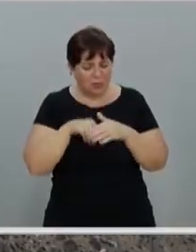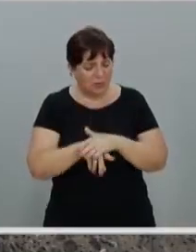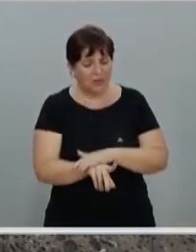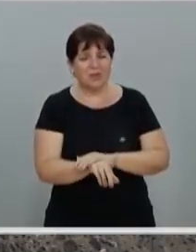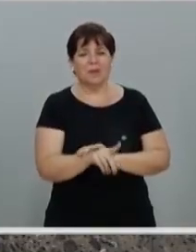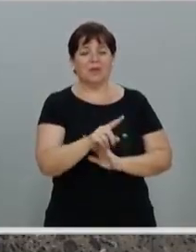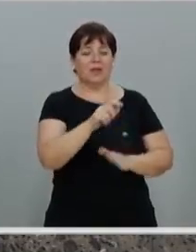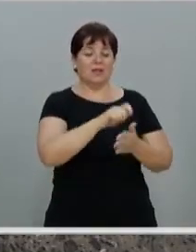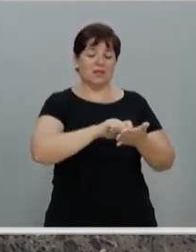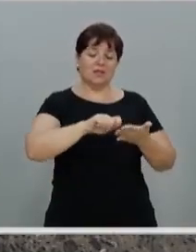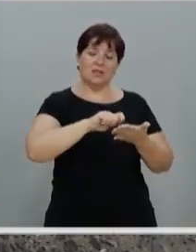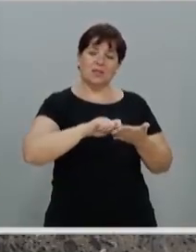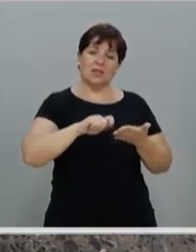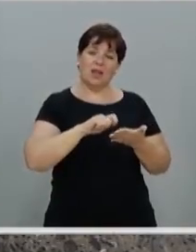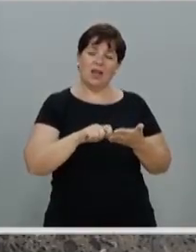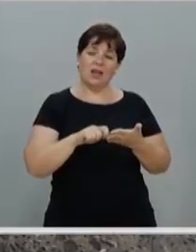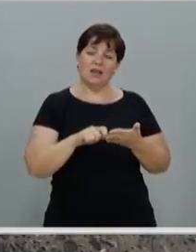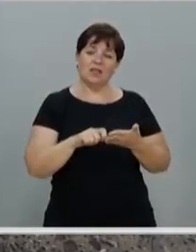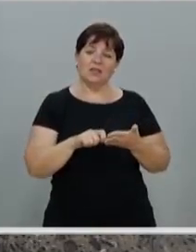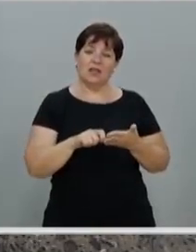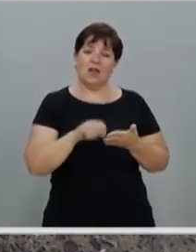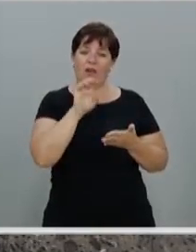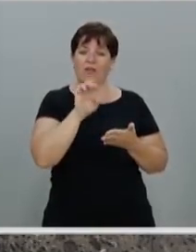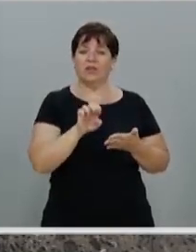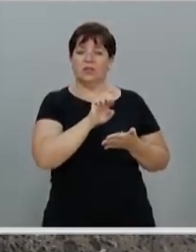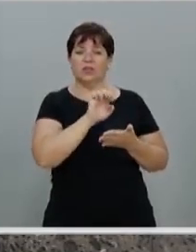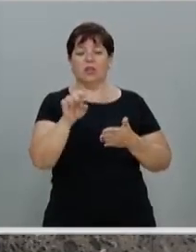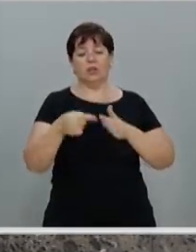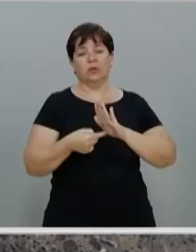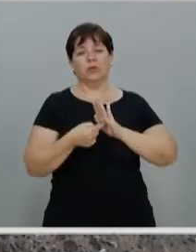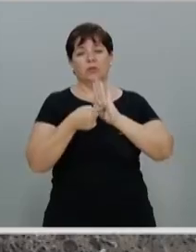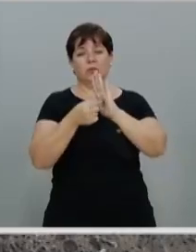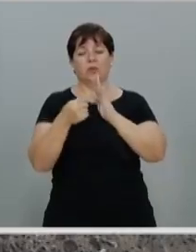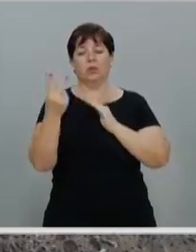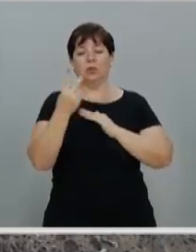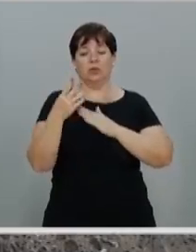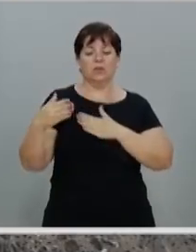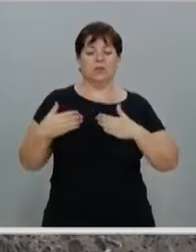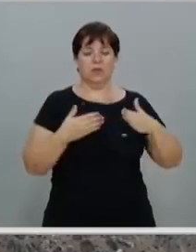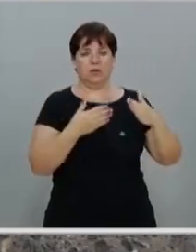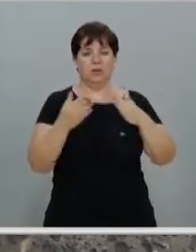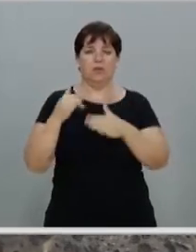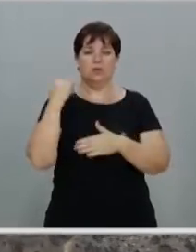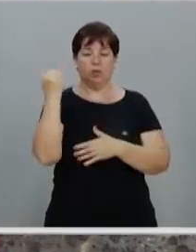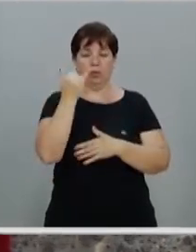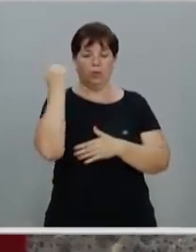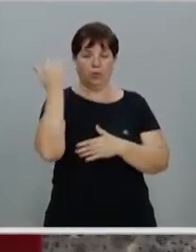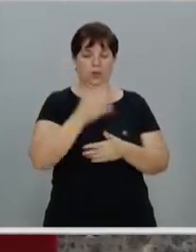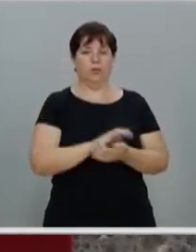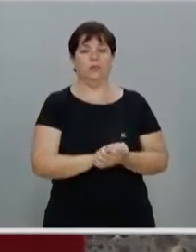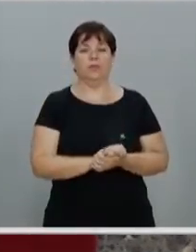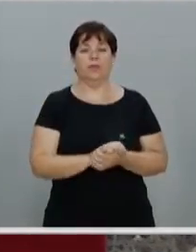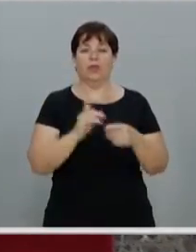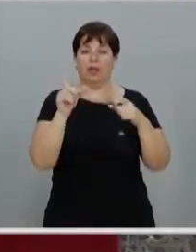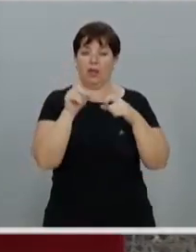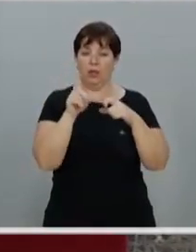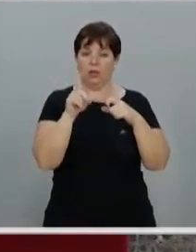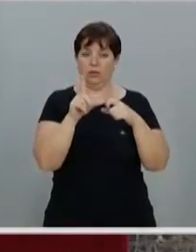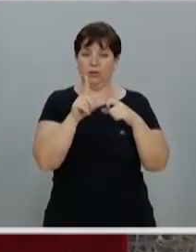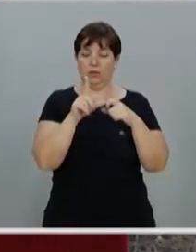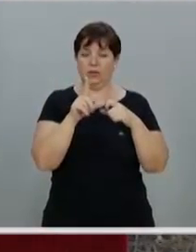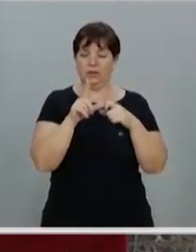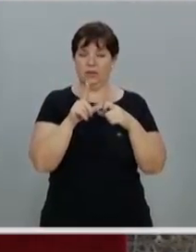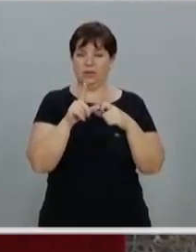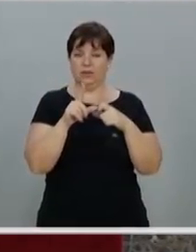escreve um dos evangelhos, e nos aponta dois caminhos bastante importantes. São Lucas é o evangelista, primeiro,